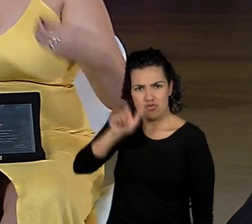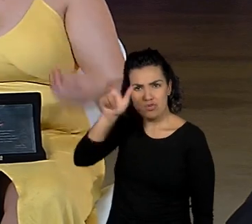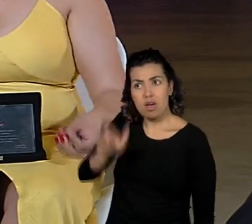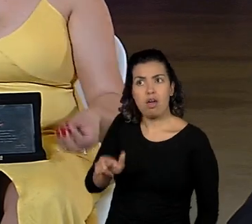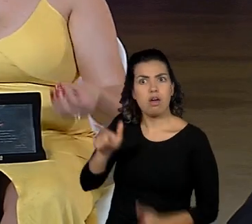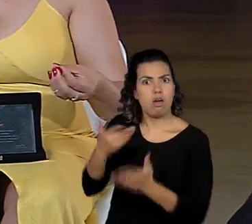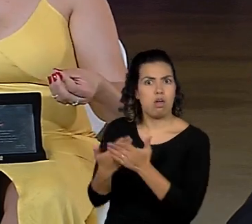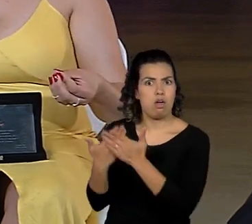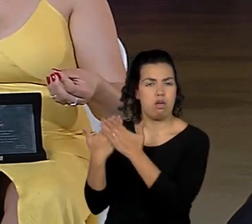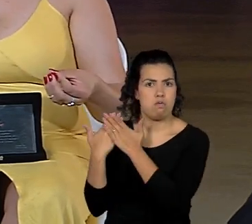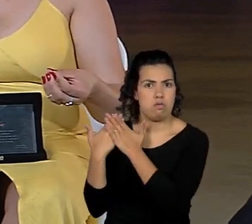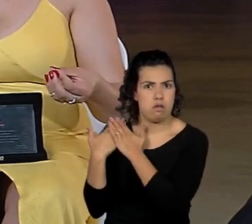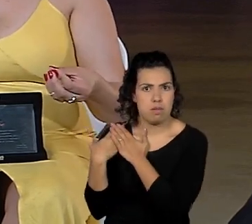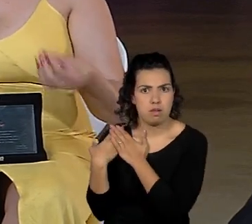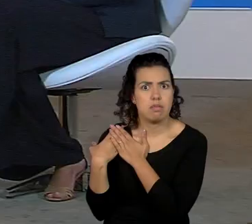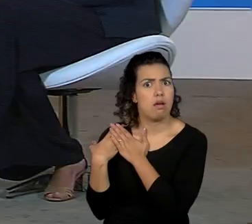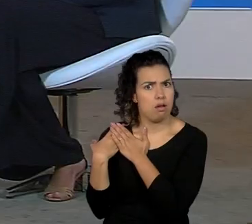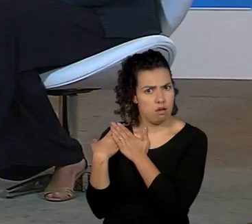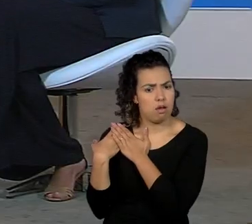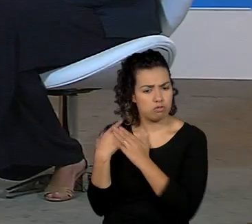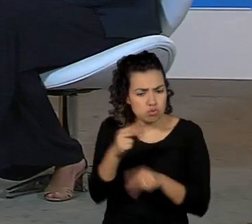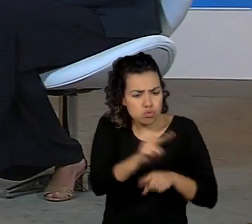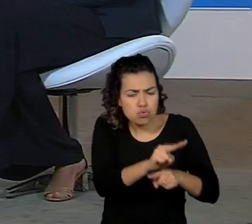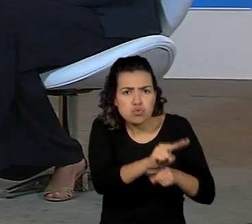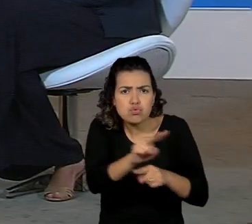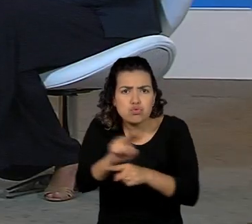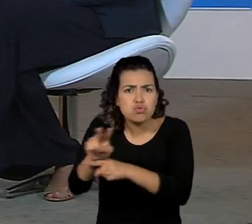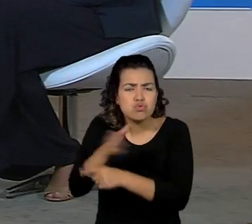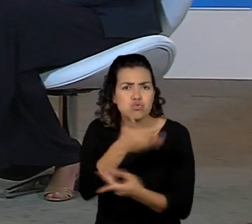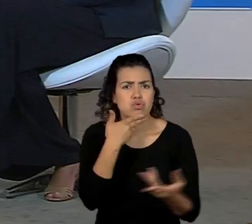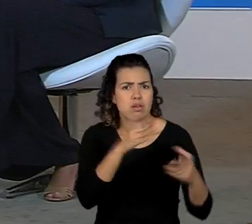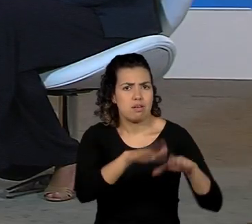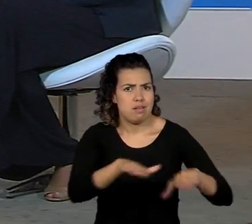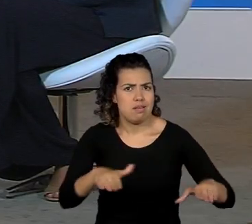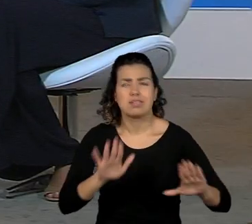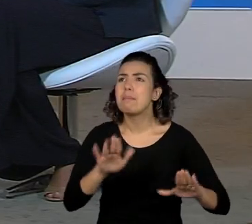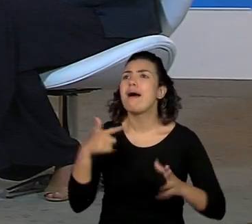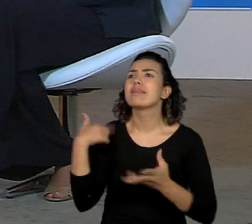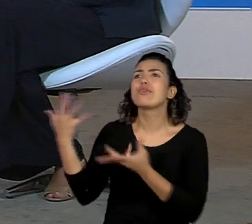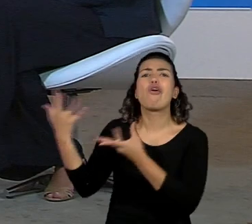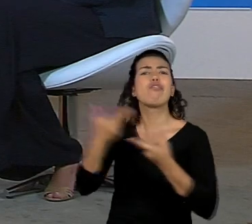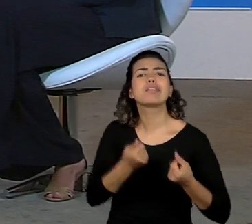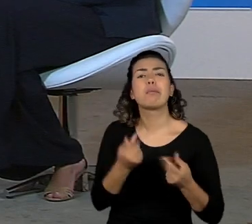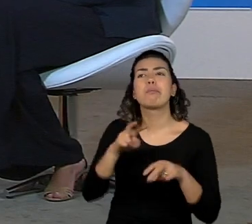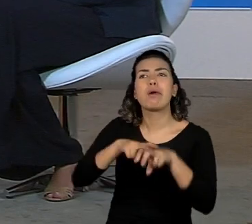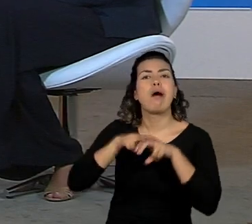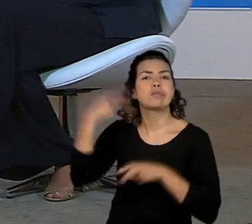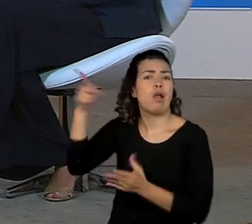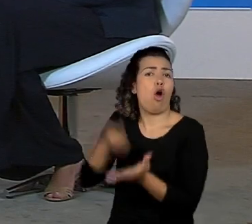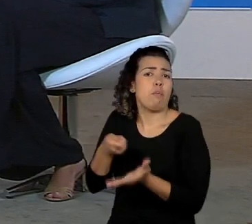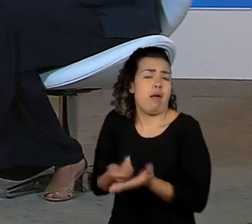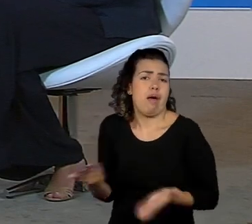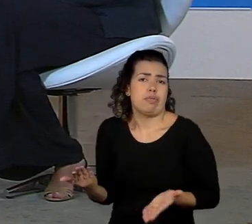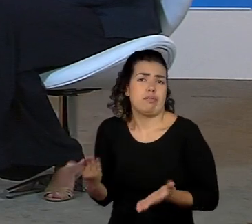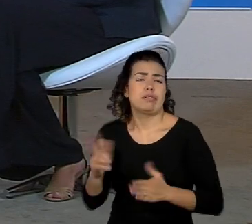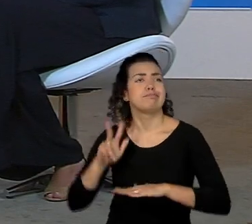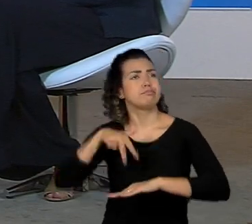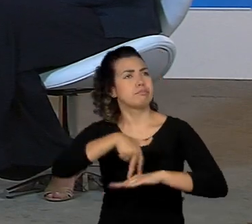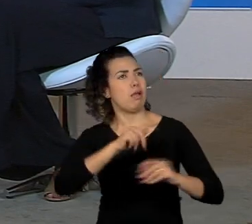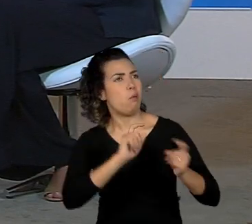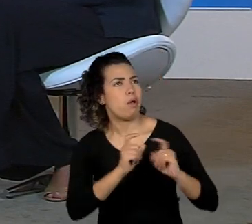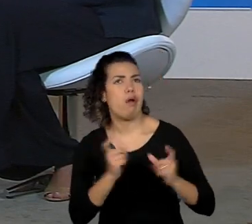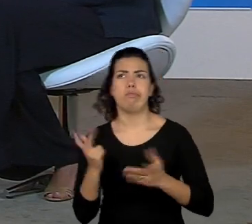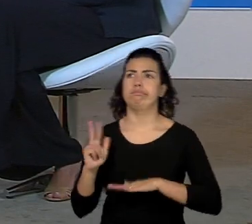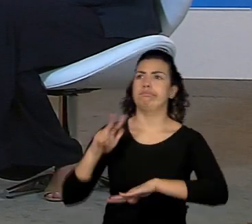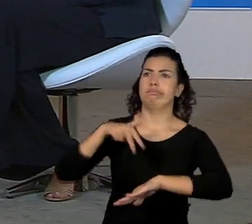responsabilidade pelos nossos estudantes e que só são convidadas à escola geralmente para cumprirem as suas obrigações. E nesse projeto